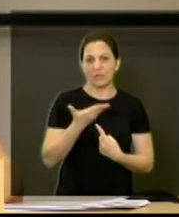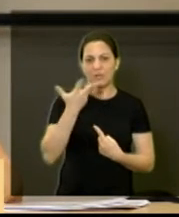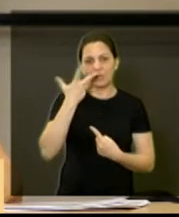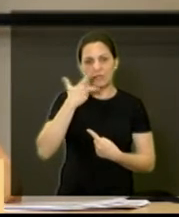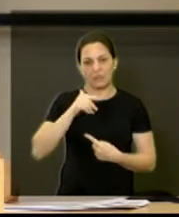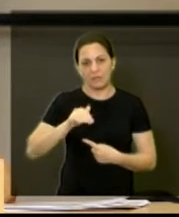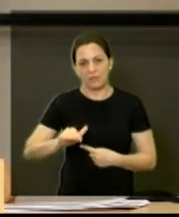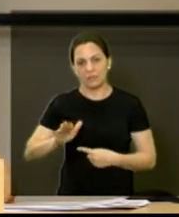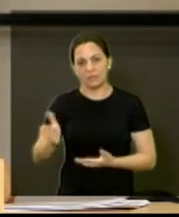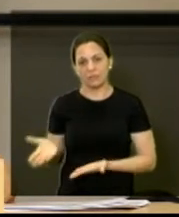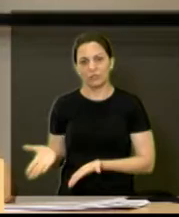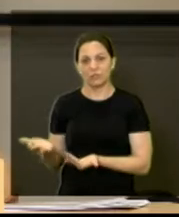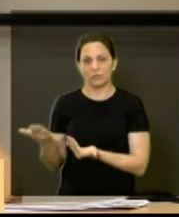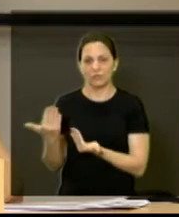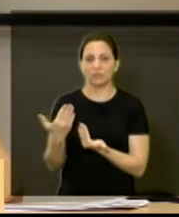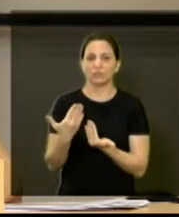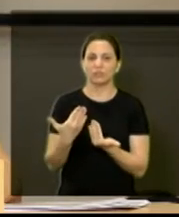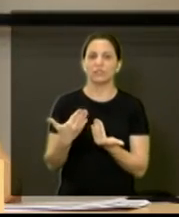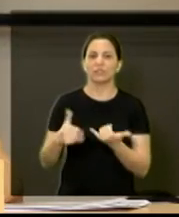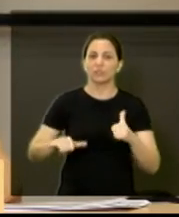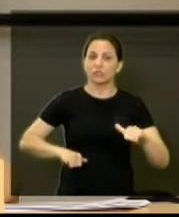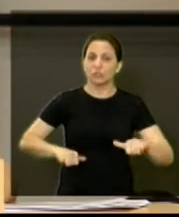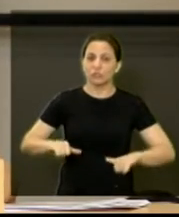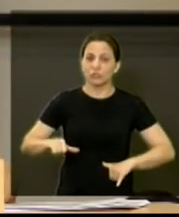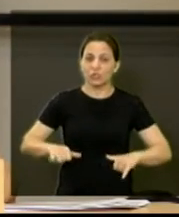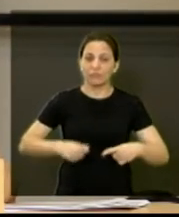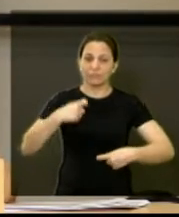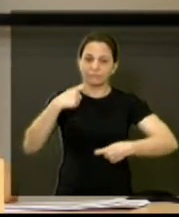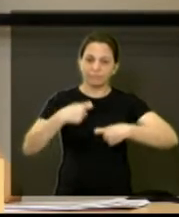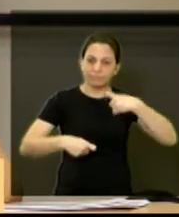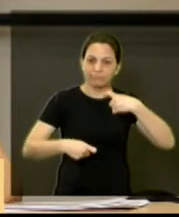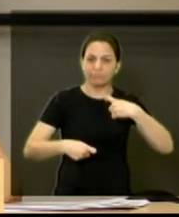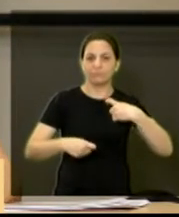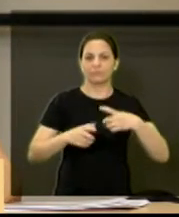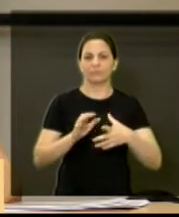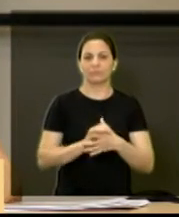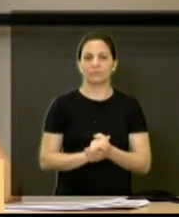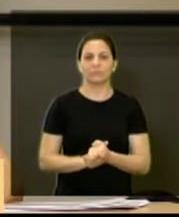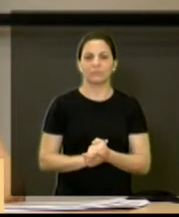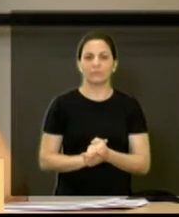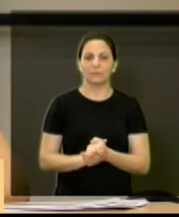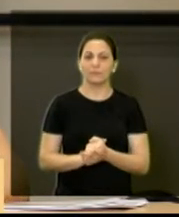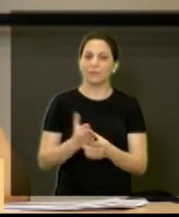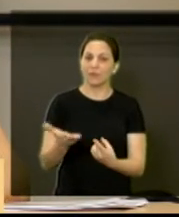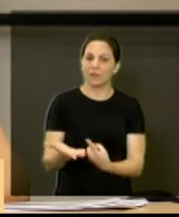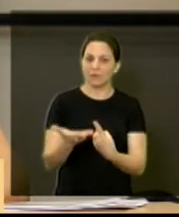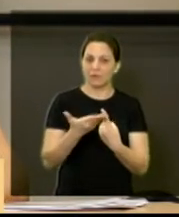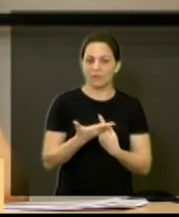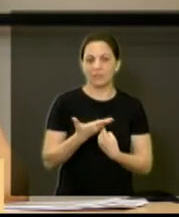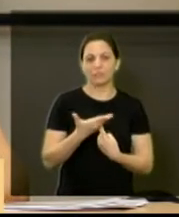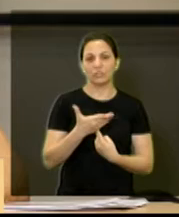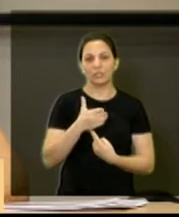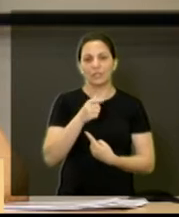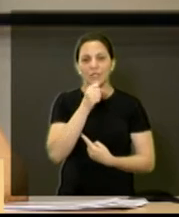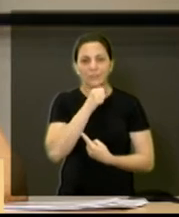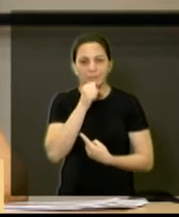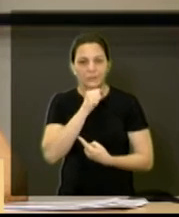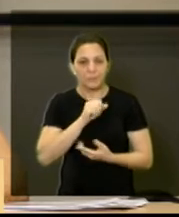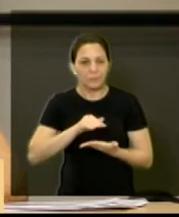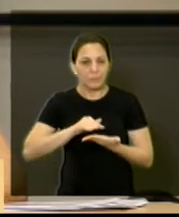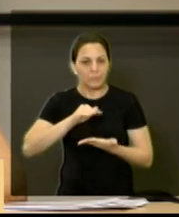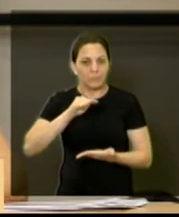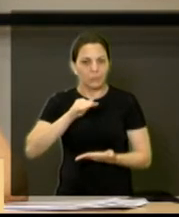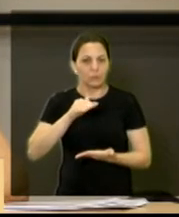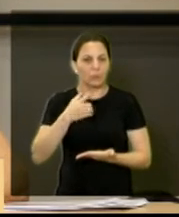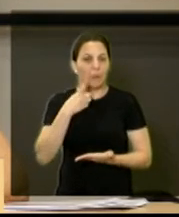e adolescentes vítimas de abuso sexual, atender idosos que estão em situação